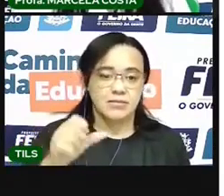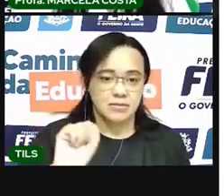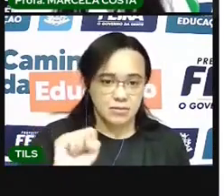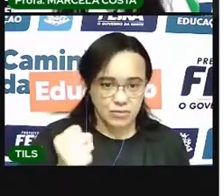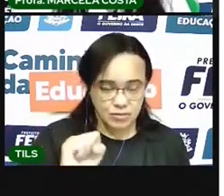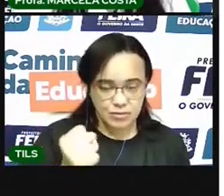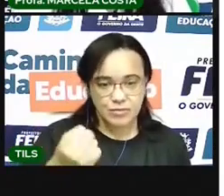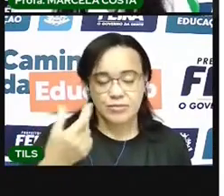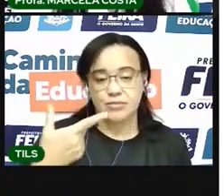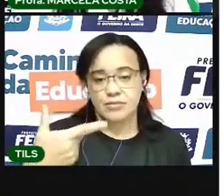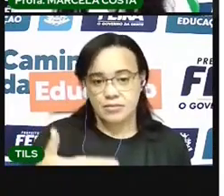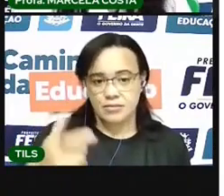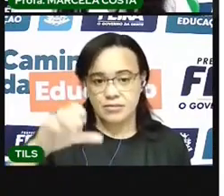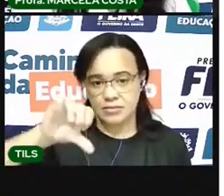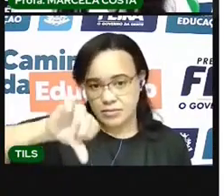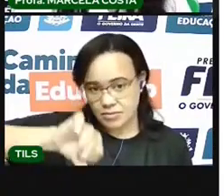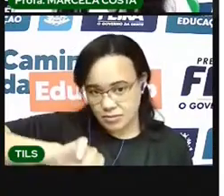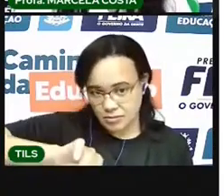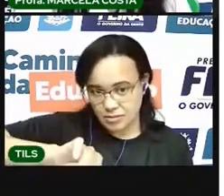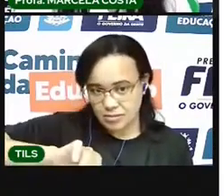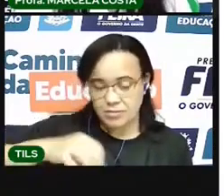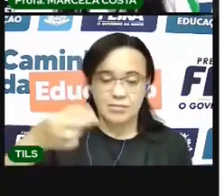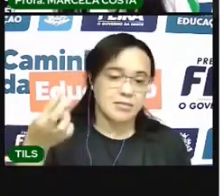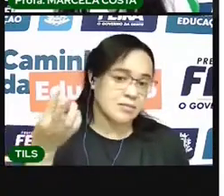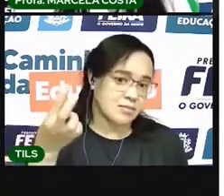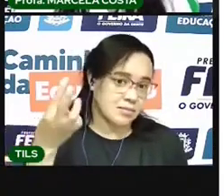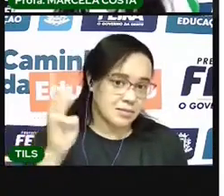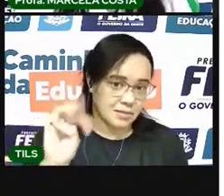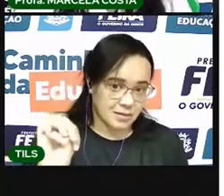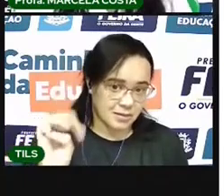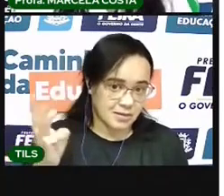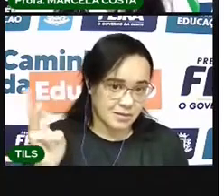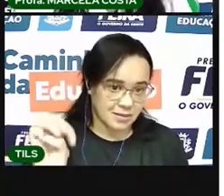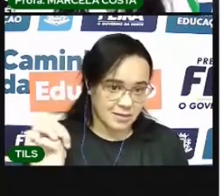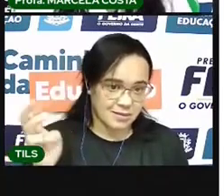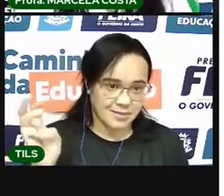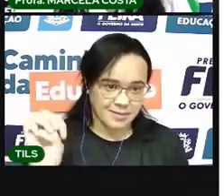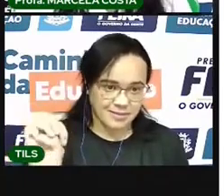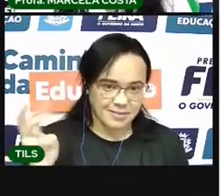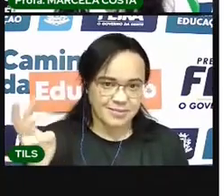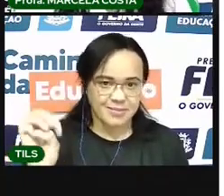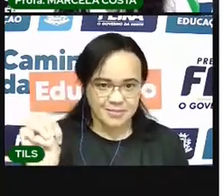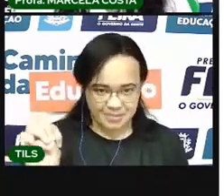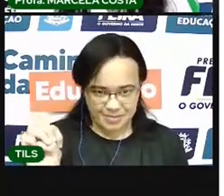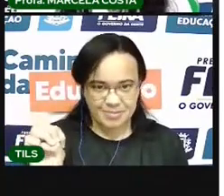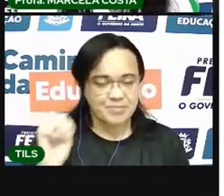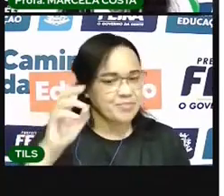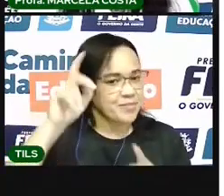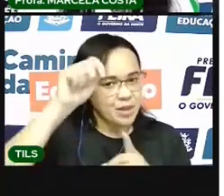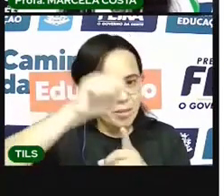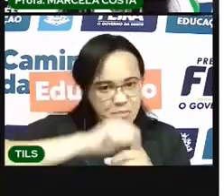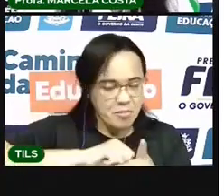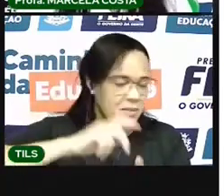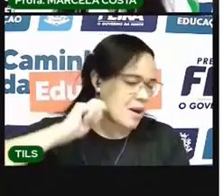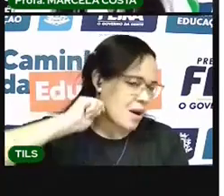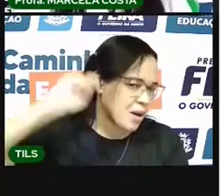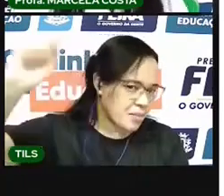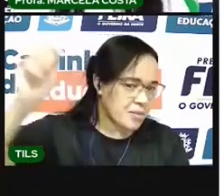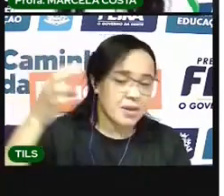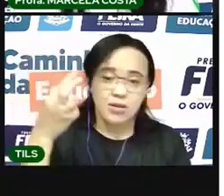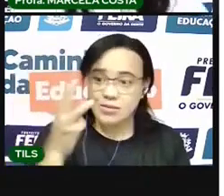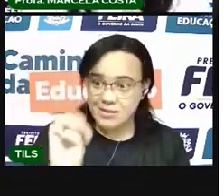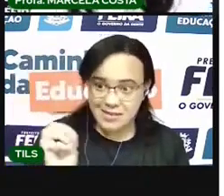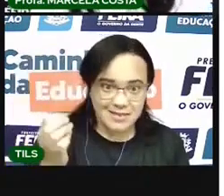28, 29, 30. O mês de abril só teve 30 dias.